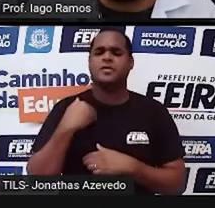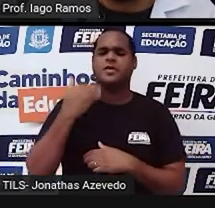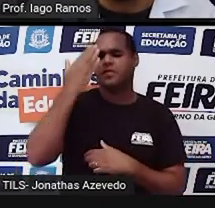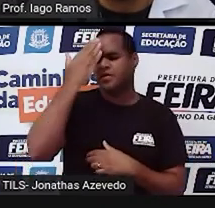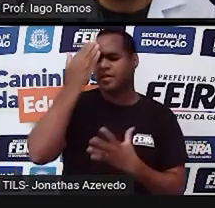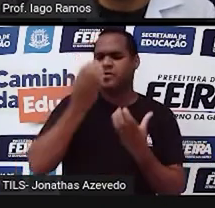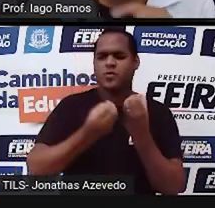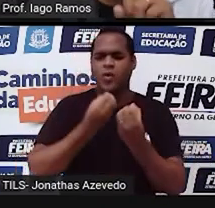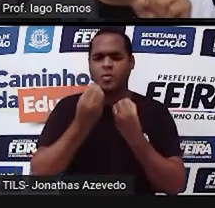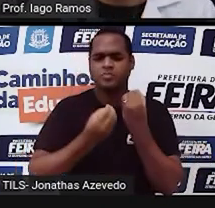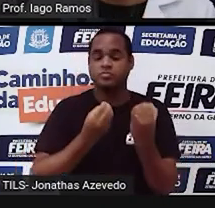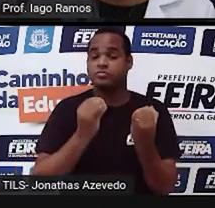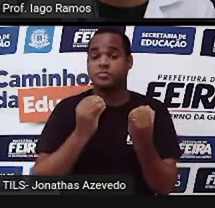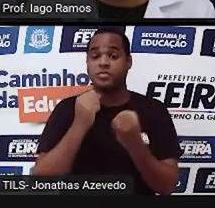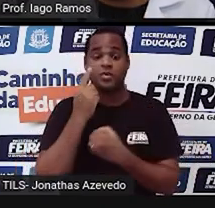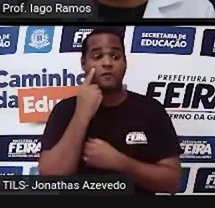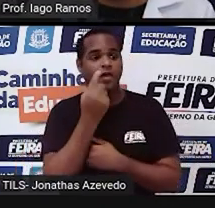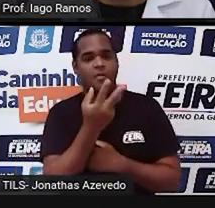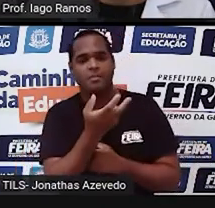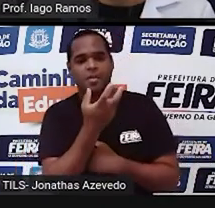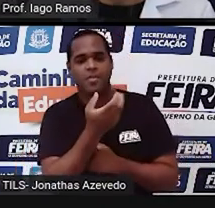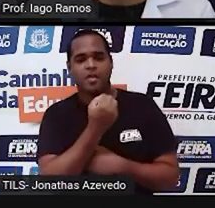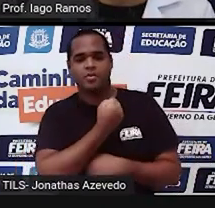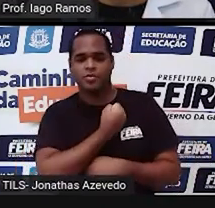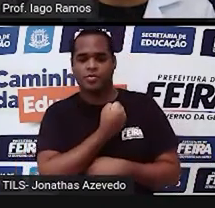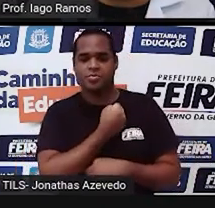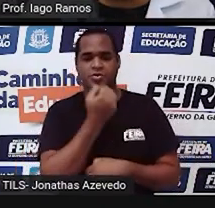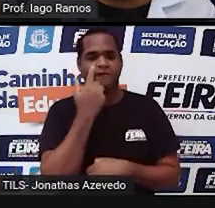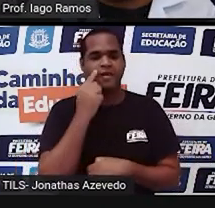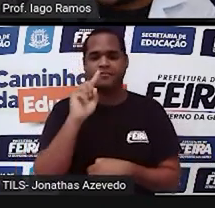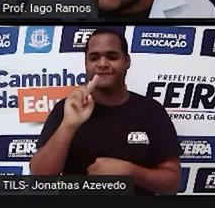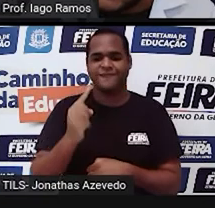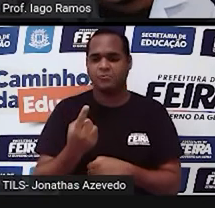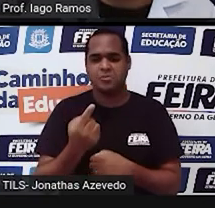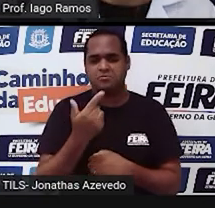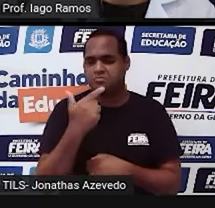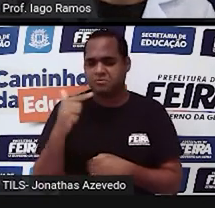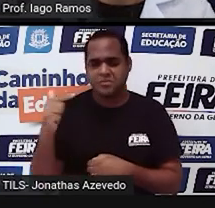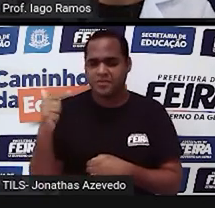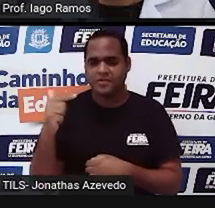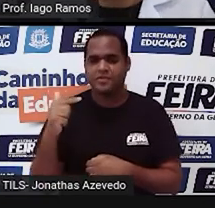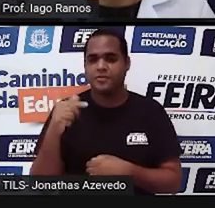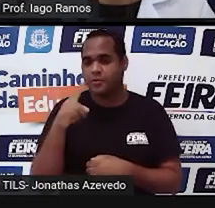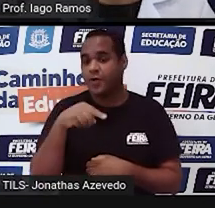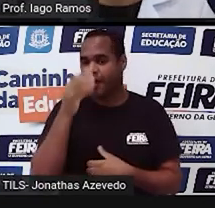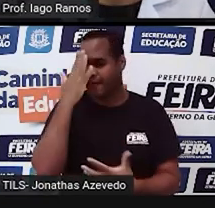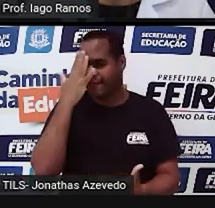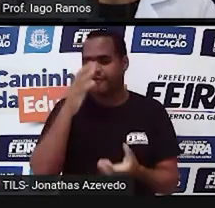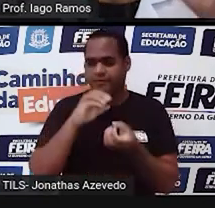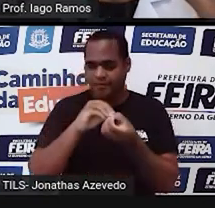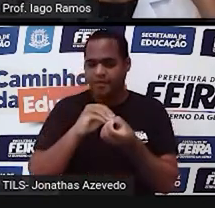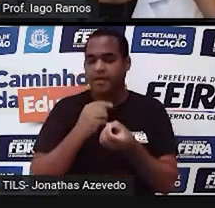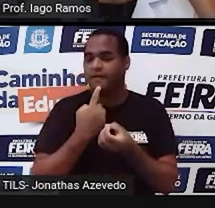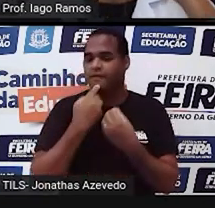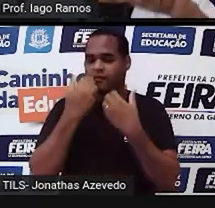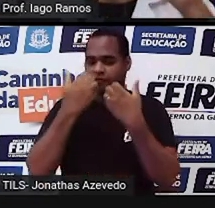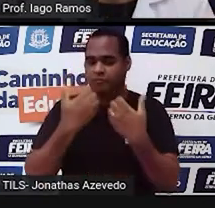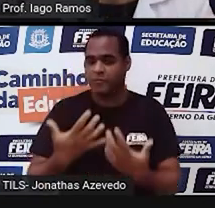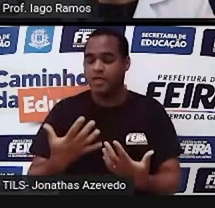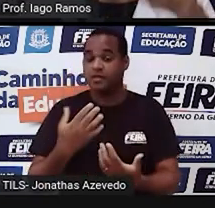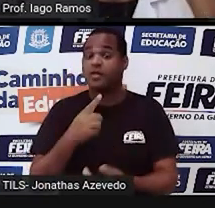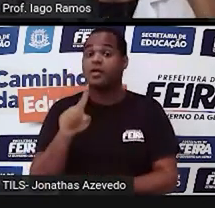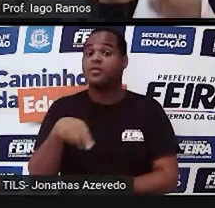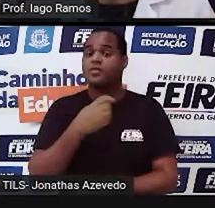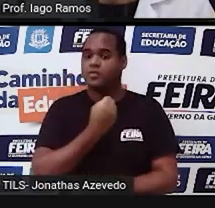natural? Quando a gente olha o número e não vê vírgula, a gente já pode dizer, ó, esse número